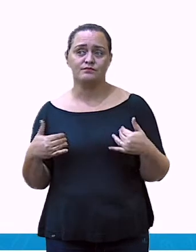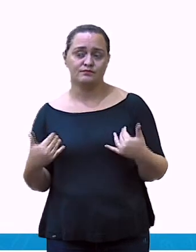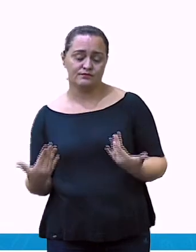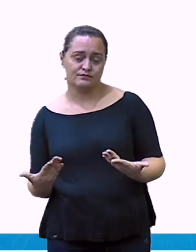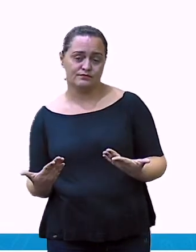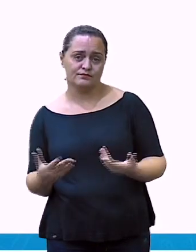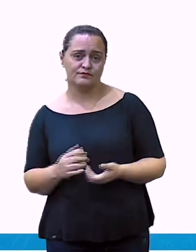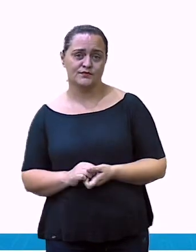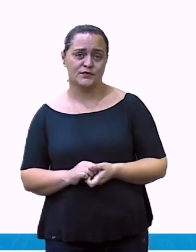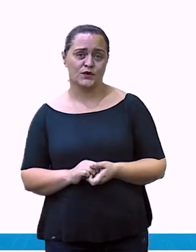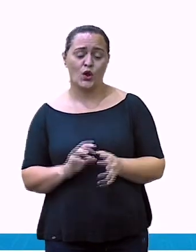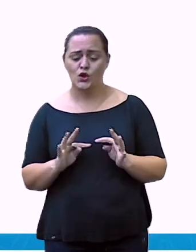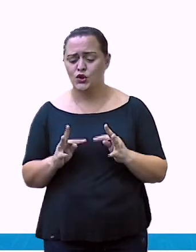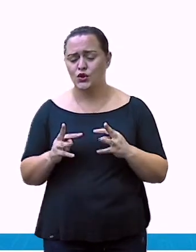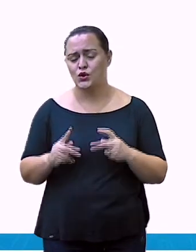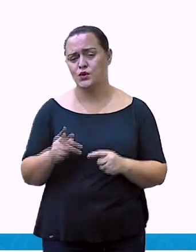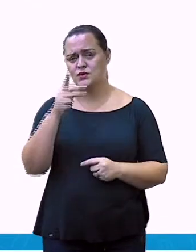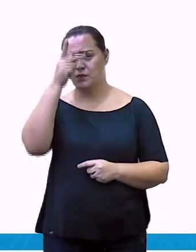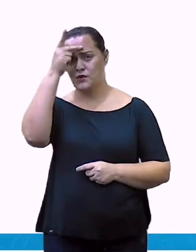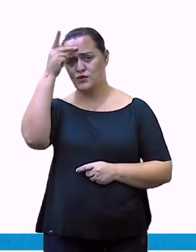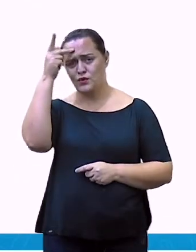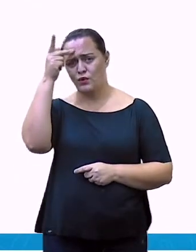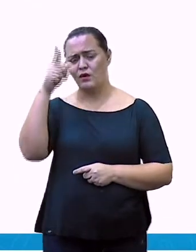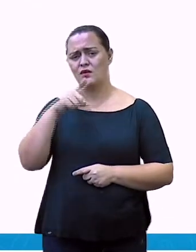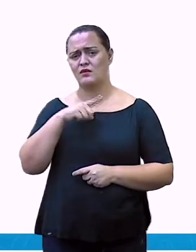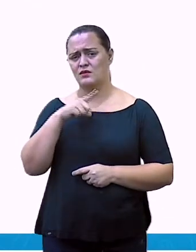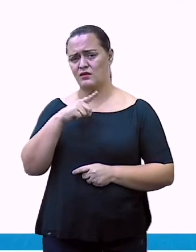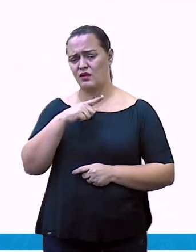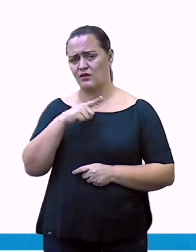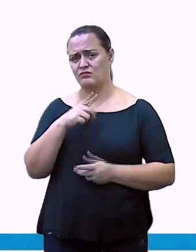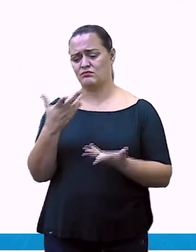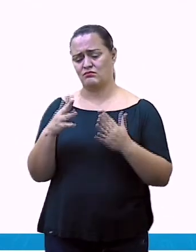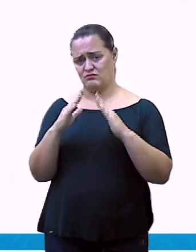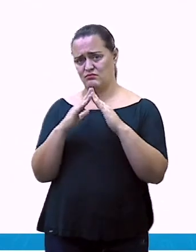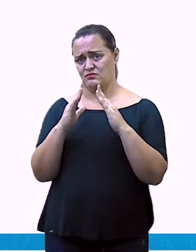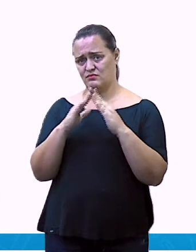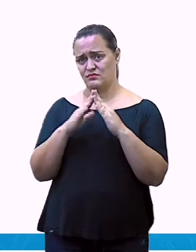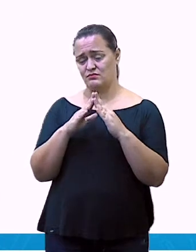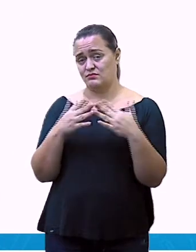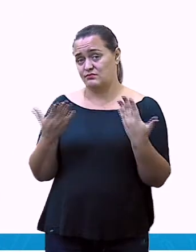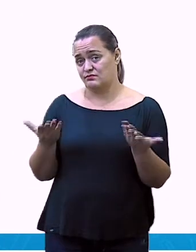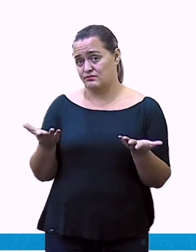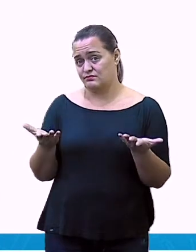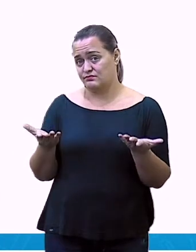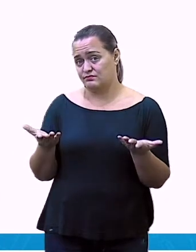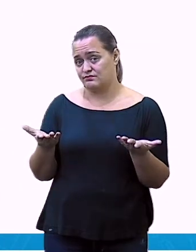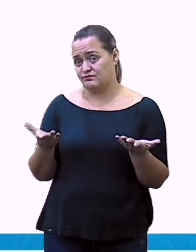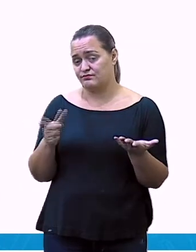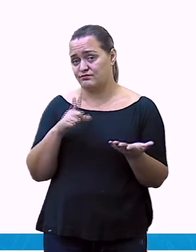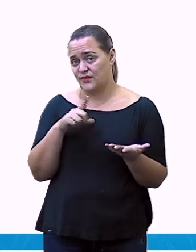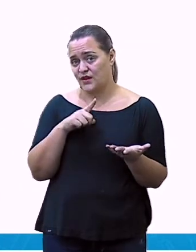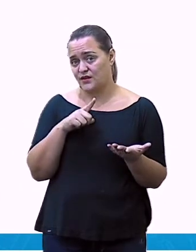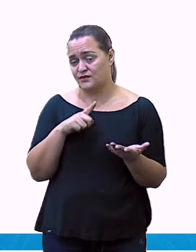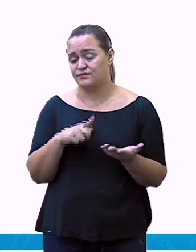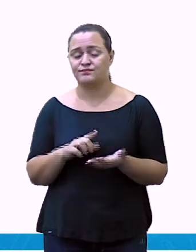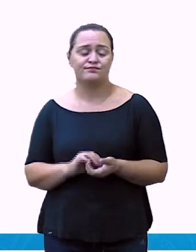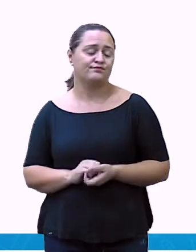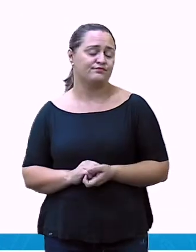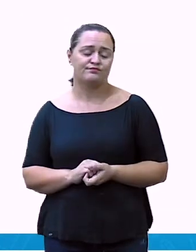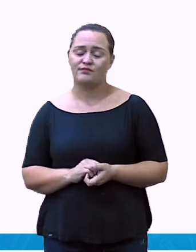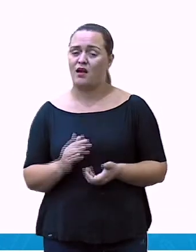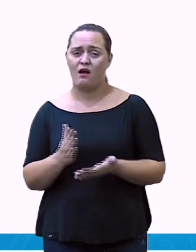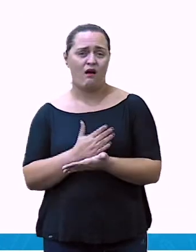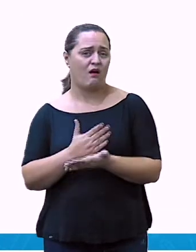as pessoas têm o privilégio de viver em uma moradia? Como eu disse para vocês agora há pouco, nem todos têm esse